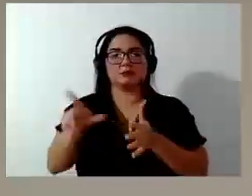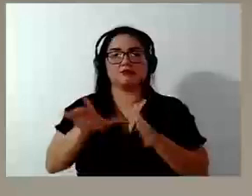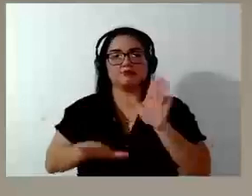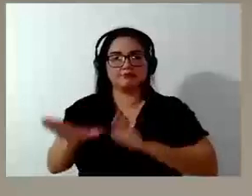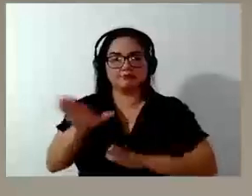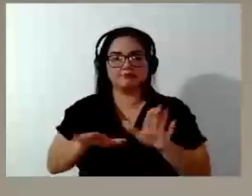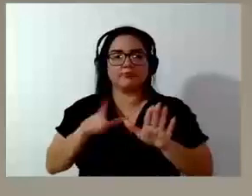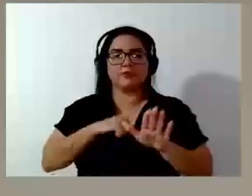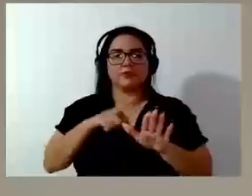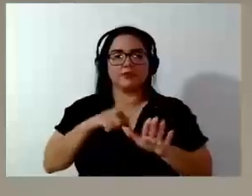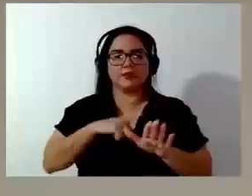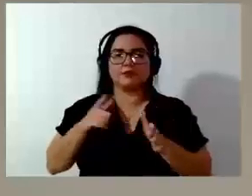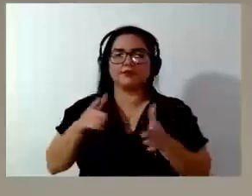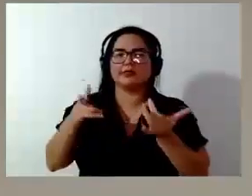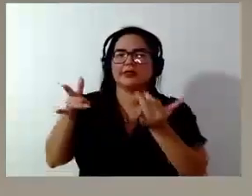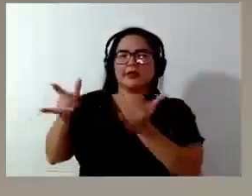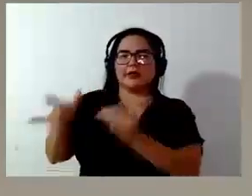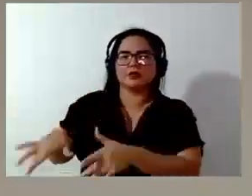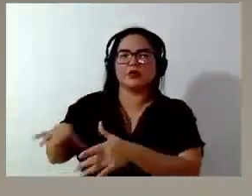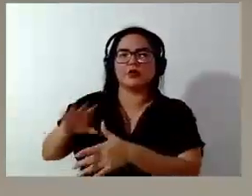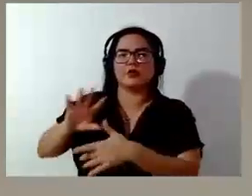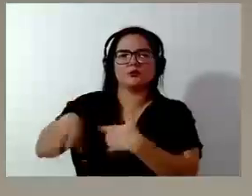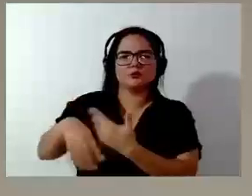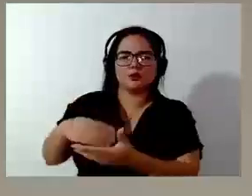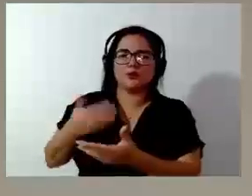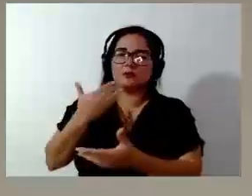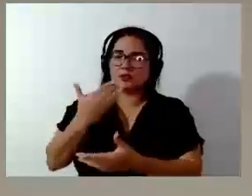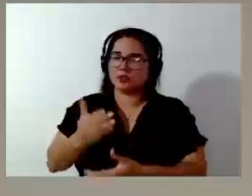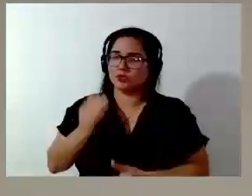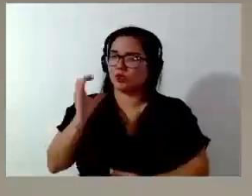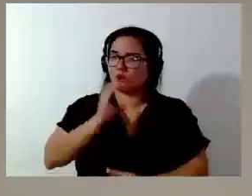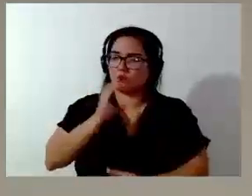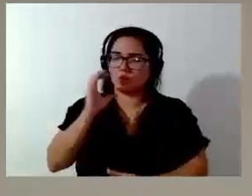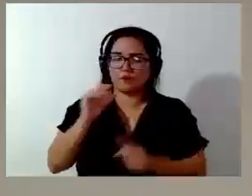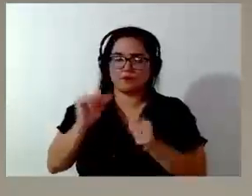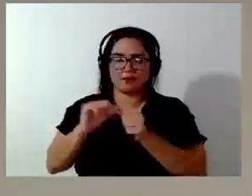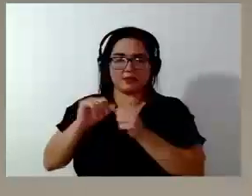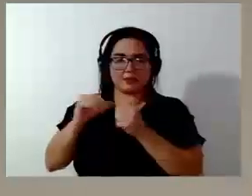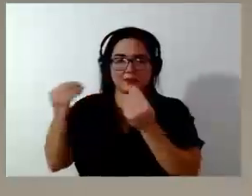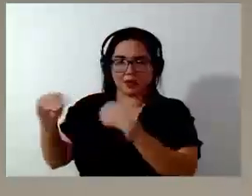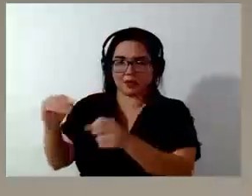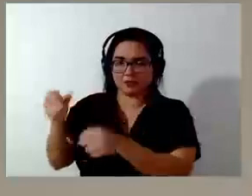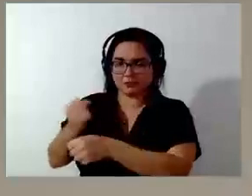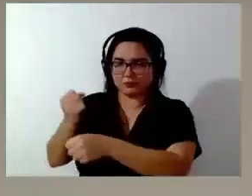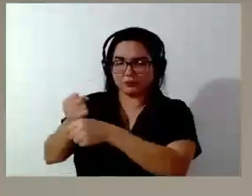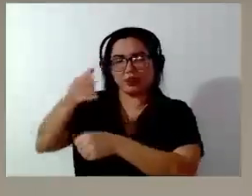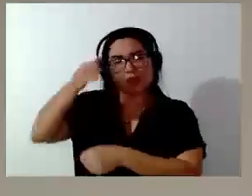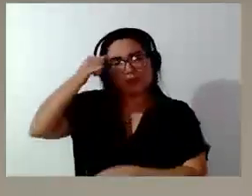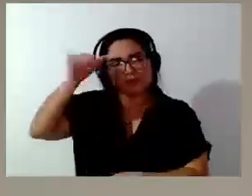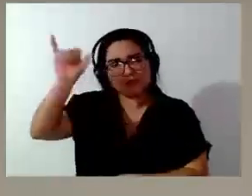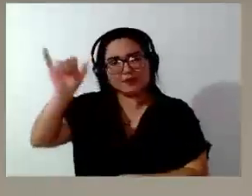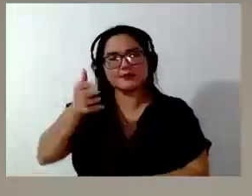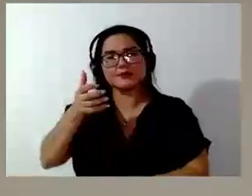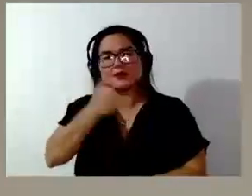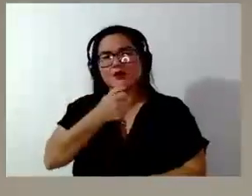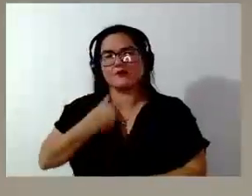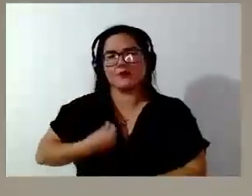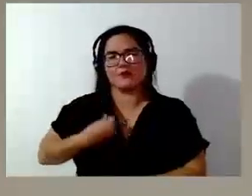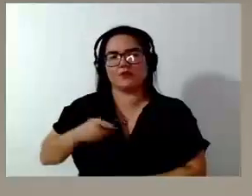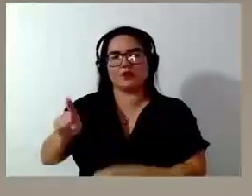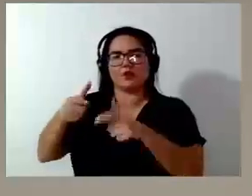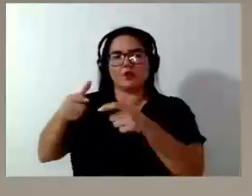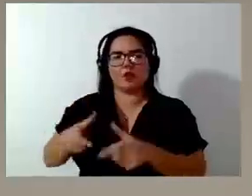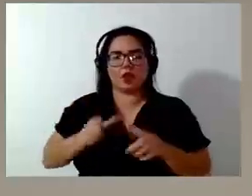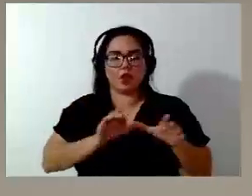a Artegues deixou a desejar, então peço que seja colocado imediatamente o quanto antes, para que seja prevenido e salvado vidas ali, que a nossa